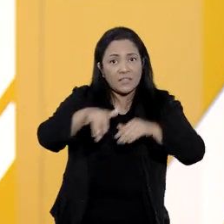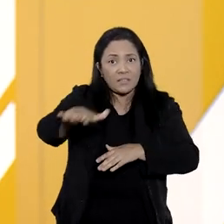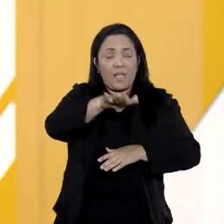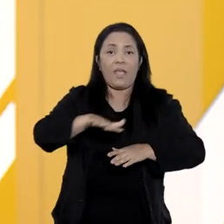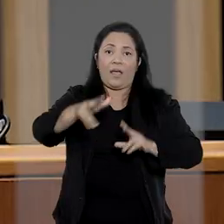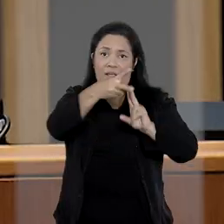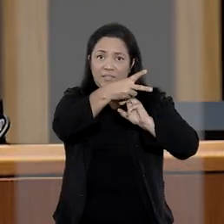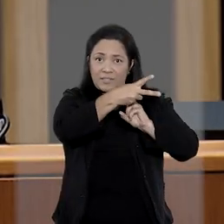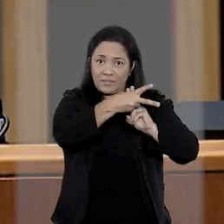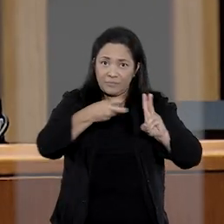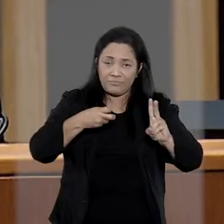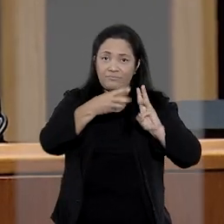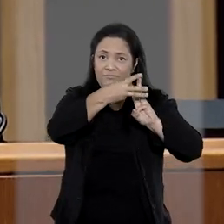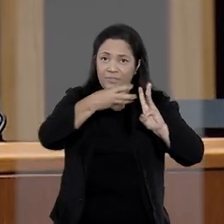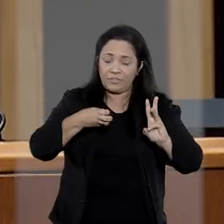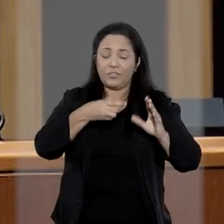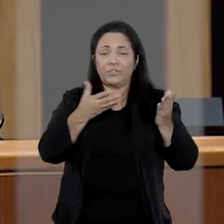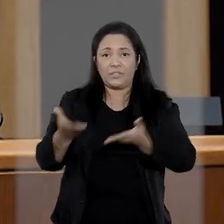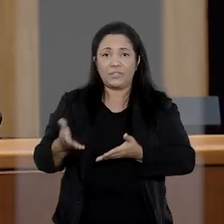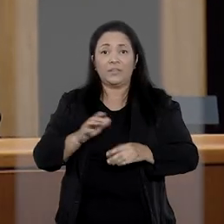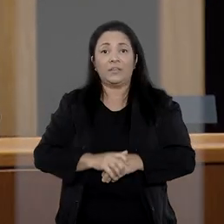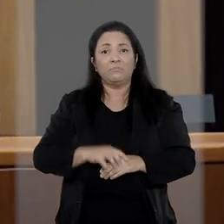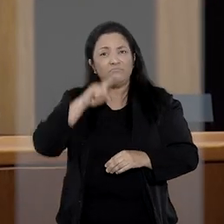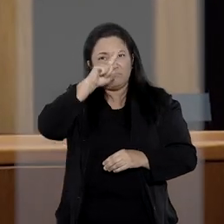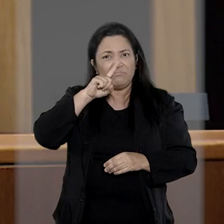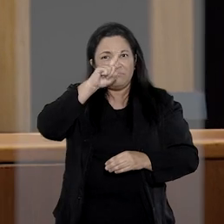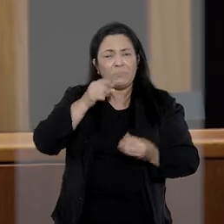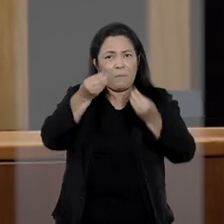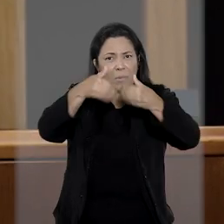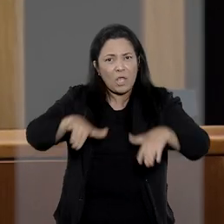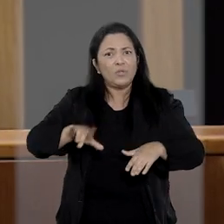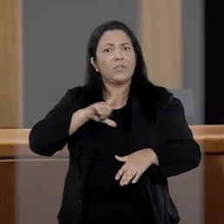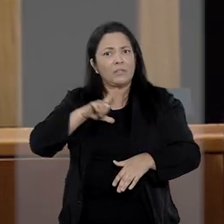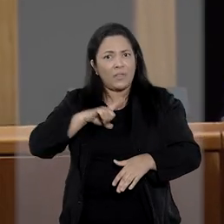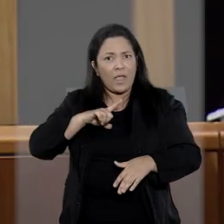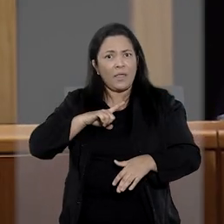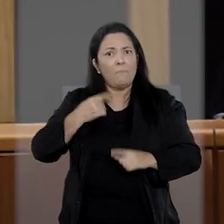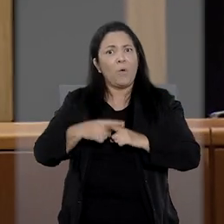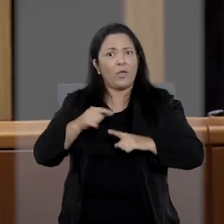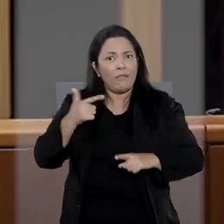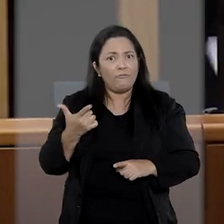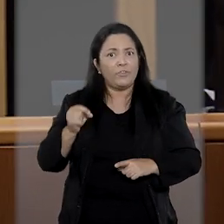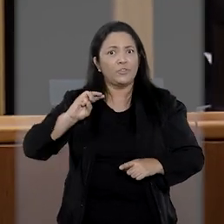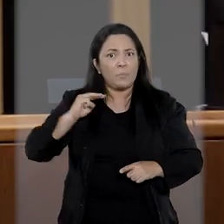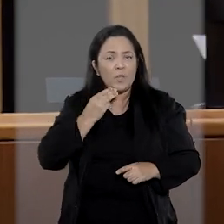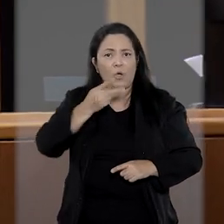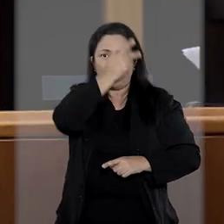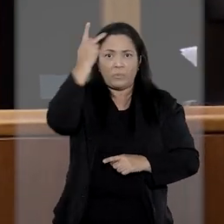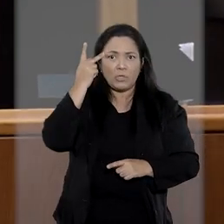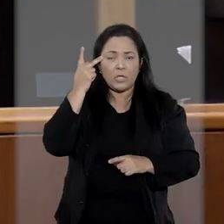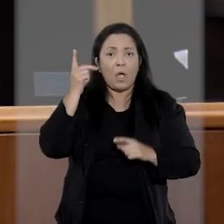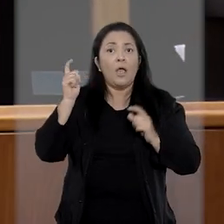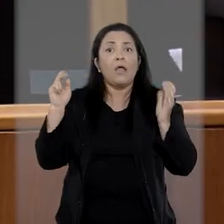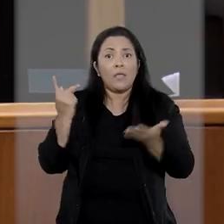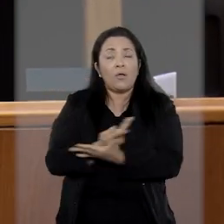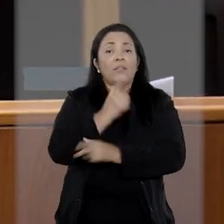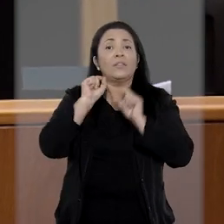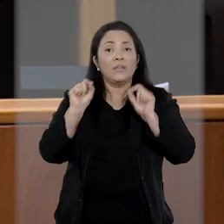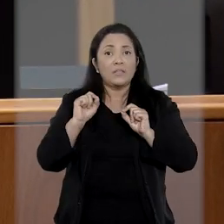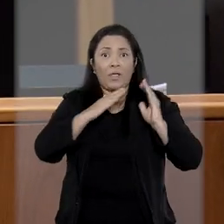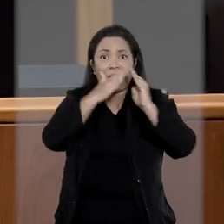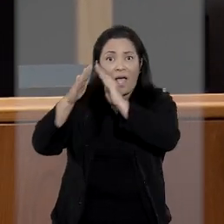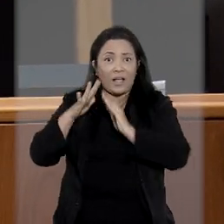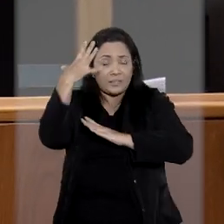energia. Ao reconhecer o risco de graves danos a pelo menos 20 milhões de pessoas, A ministra-presidente do